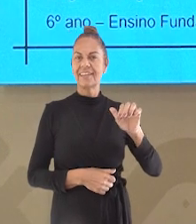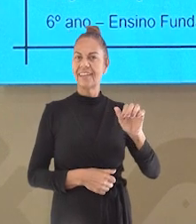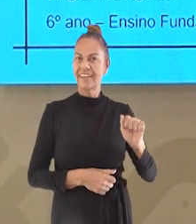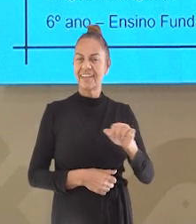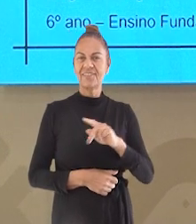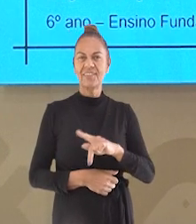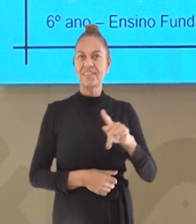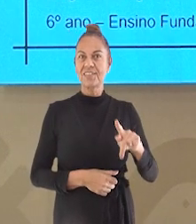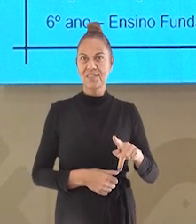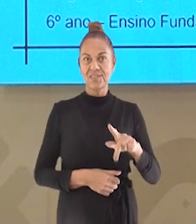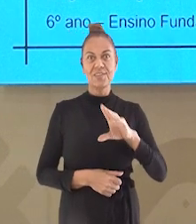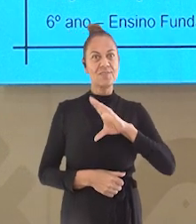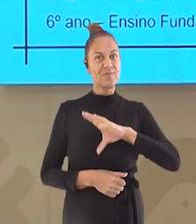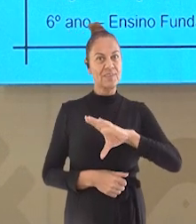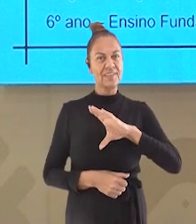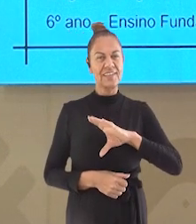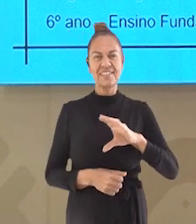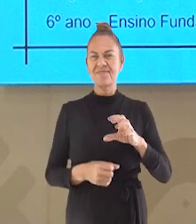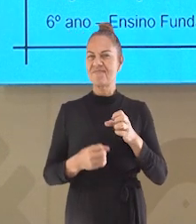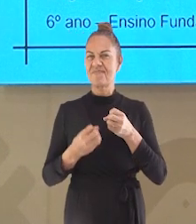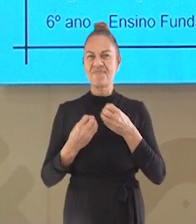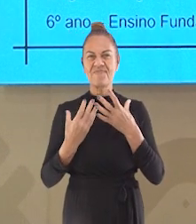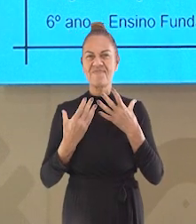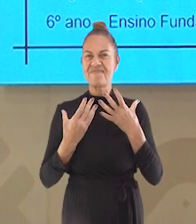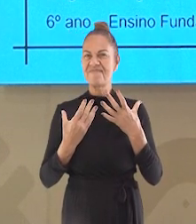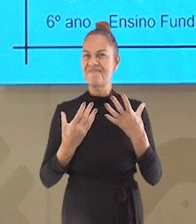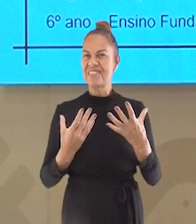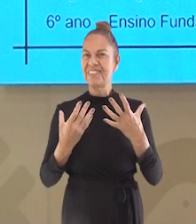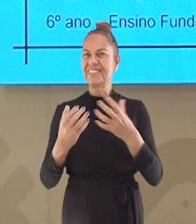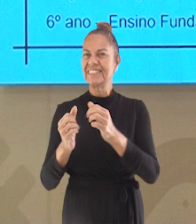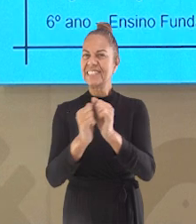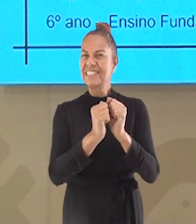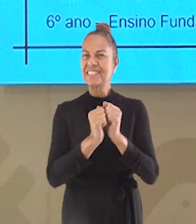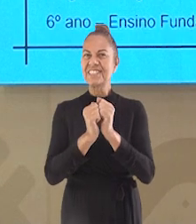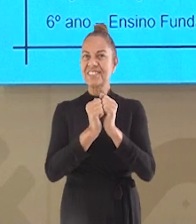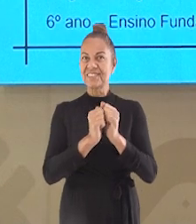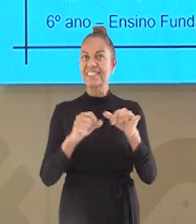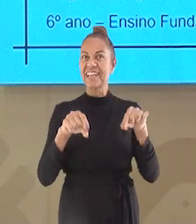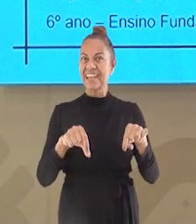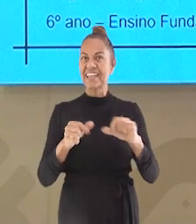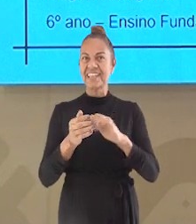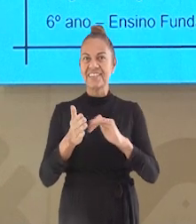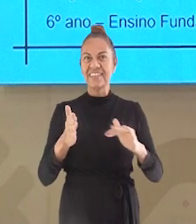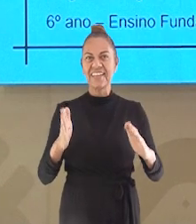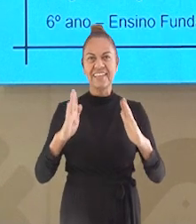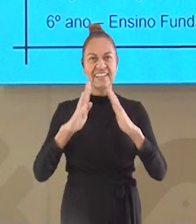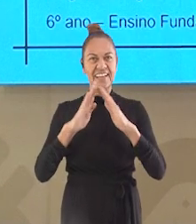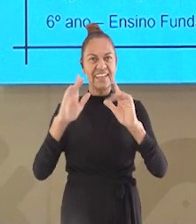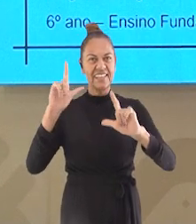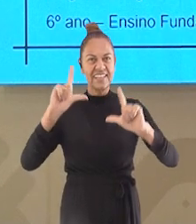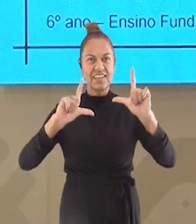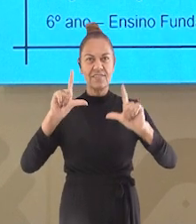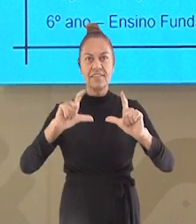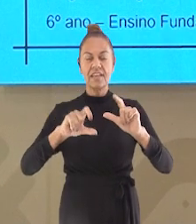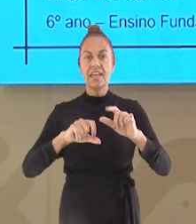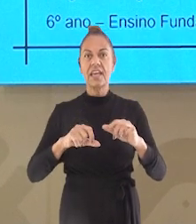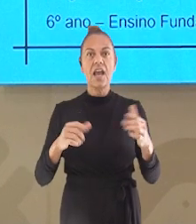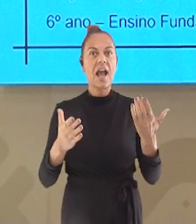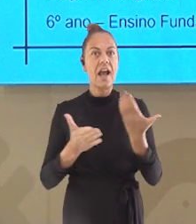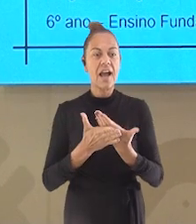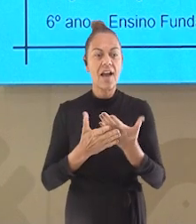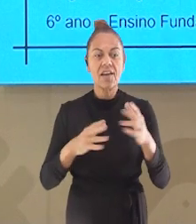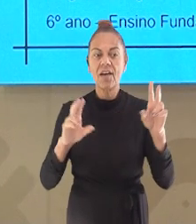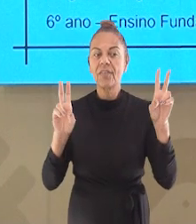É muito bom estarmos juntos aqui no Dever em Casa na TV e o tema da aula de hoje é